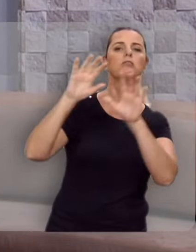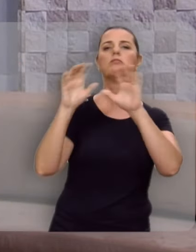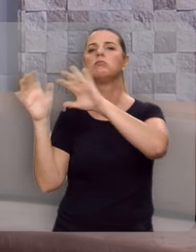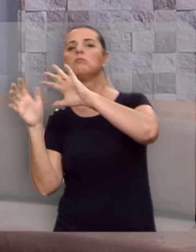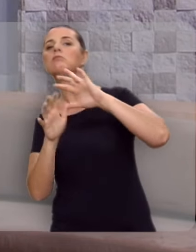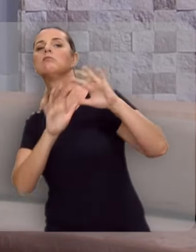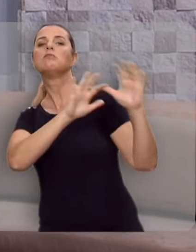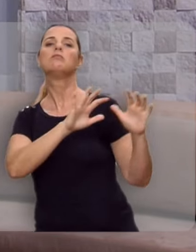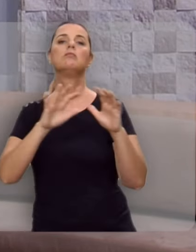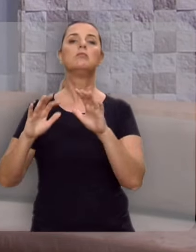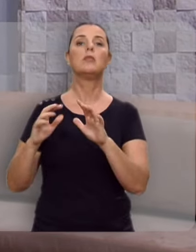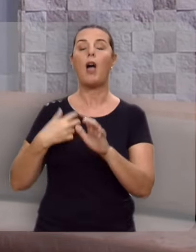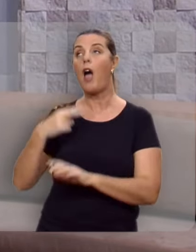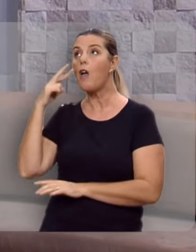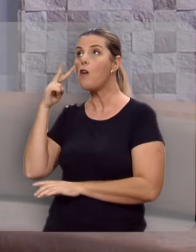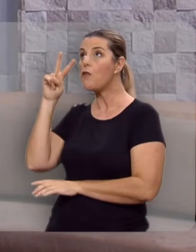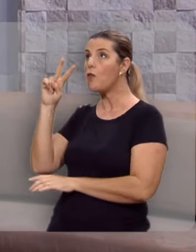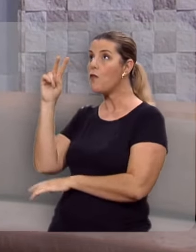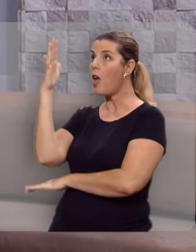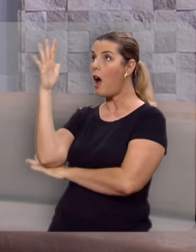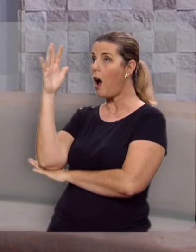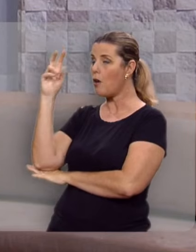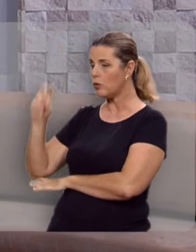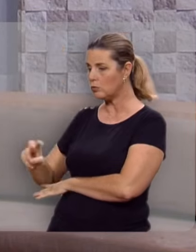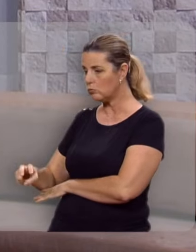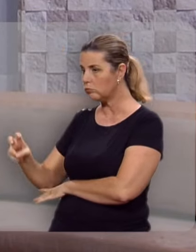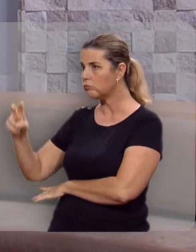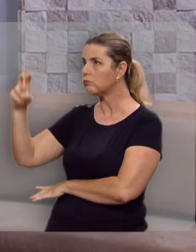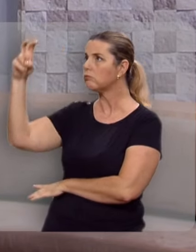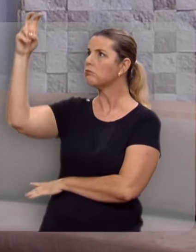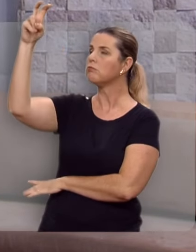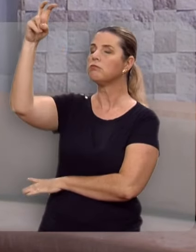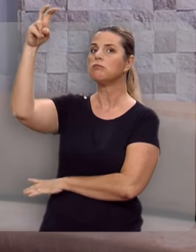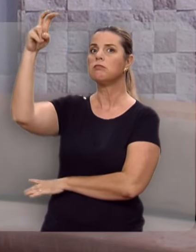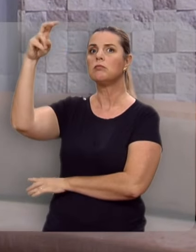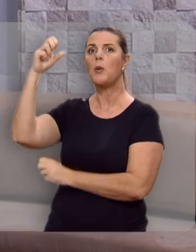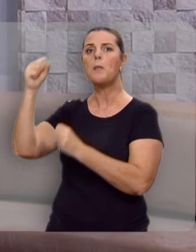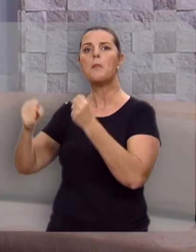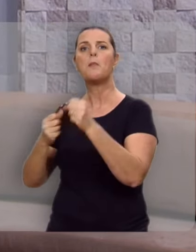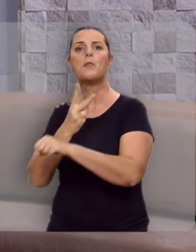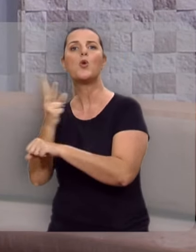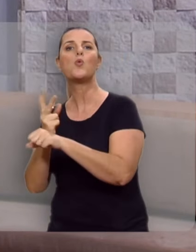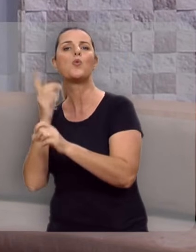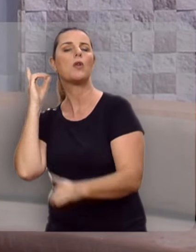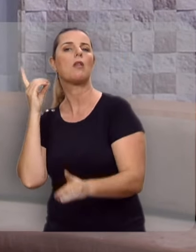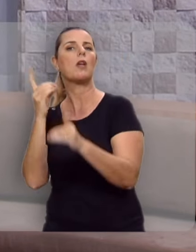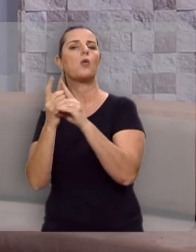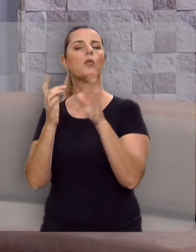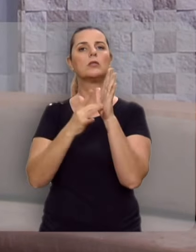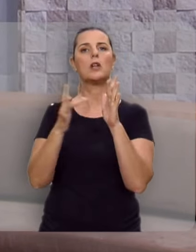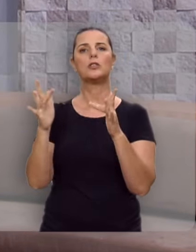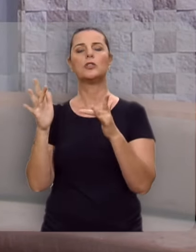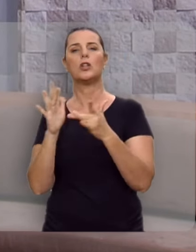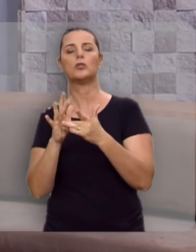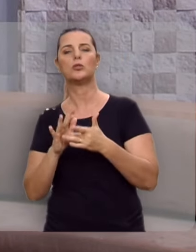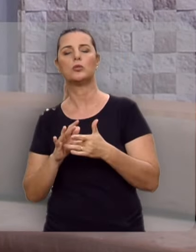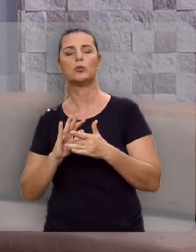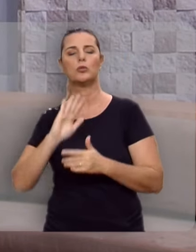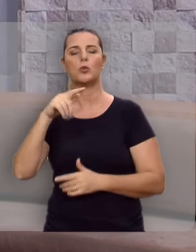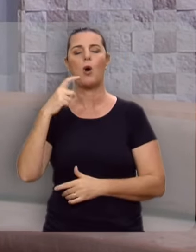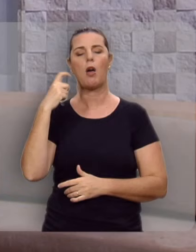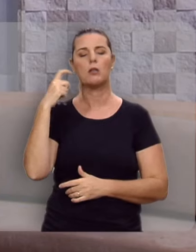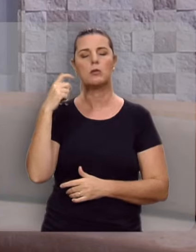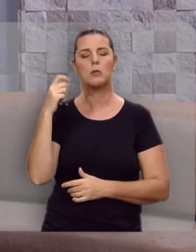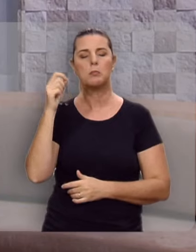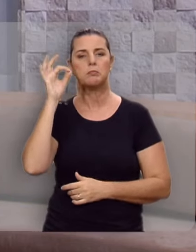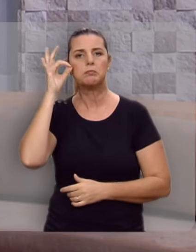árvore, num cicômoro, olhando aquele mar de gente entrando na cidade, buscando encontrar Jesus. Quando, de repente,